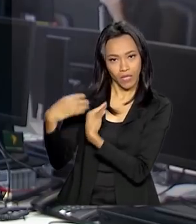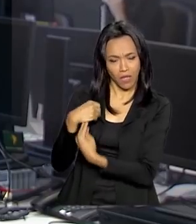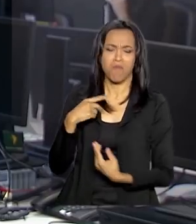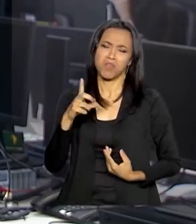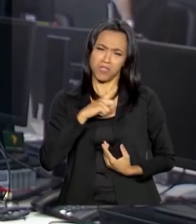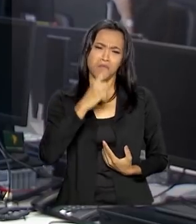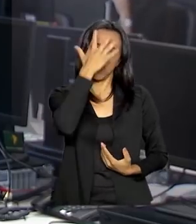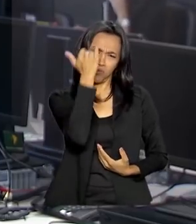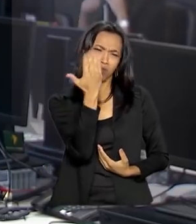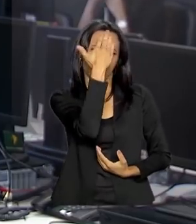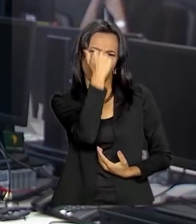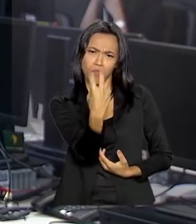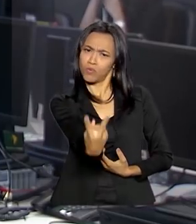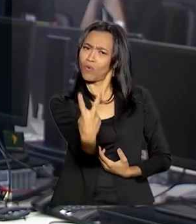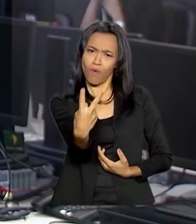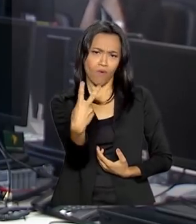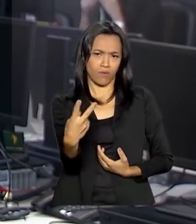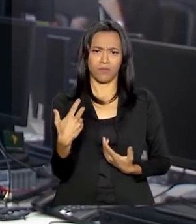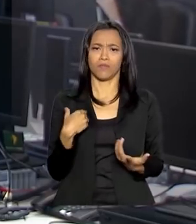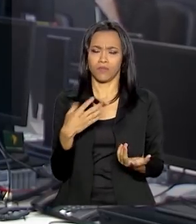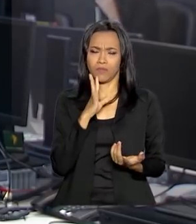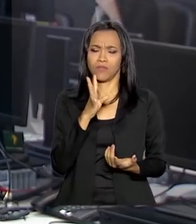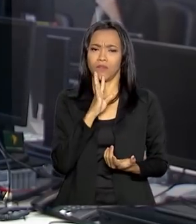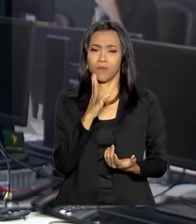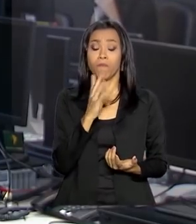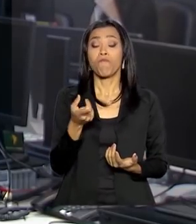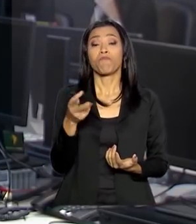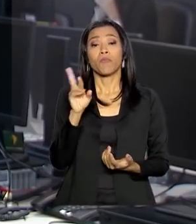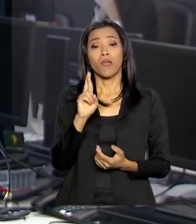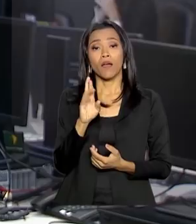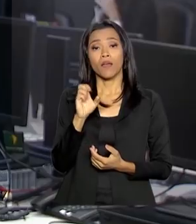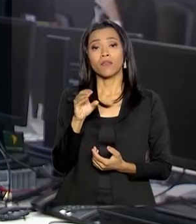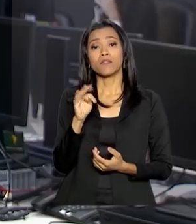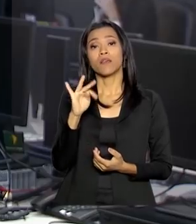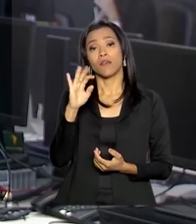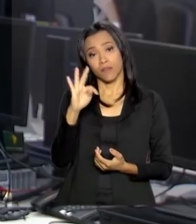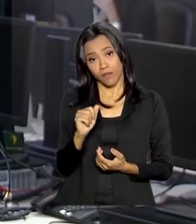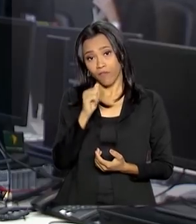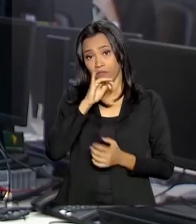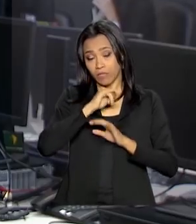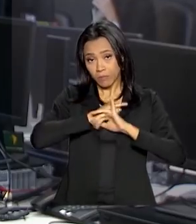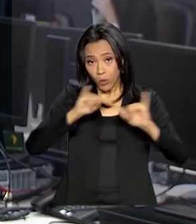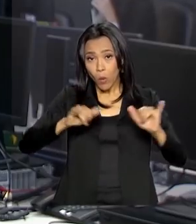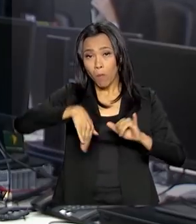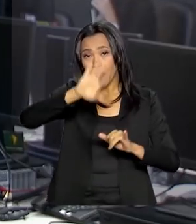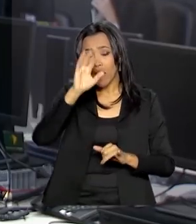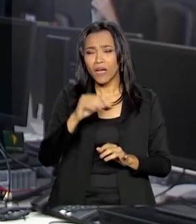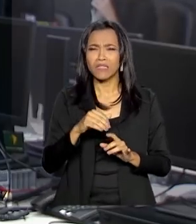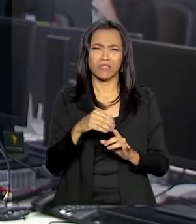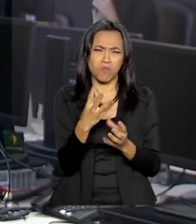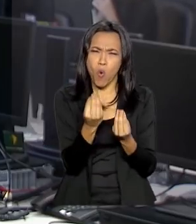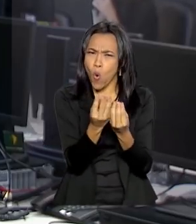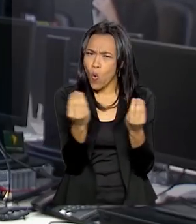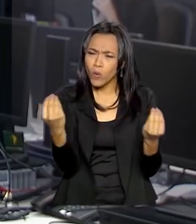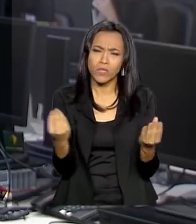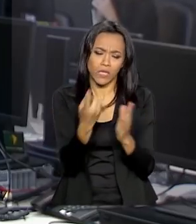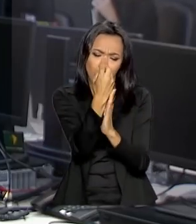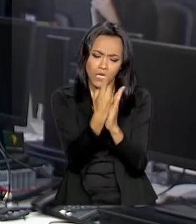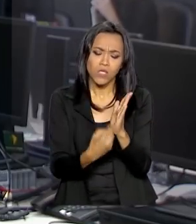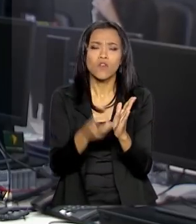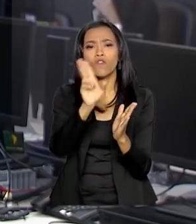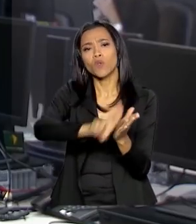domina as duas coisas. A Receita Federal informou que mais de 745 mil declarações foram enviadas por